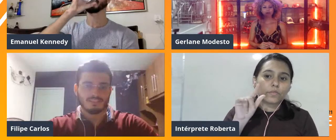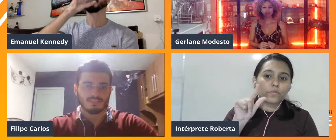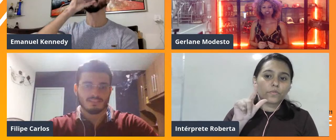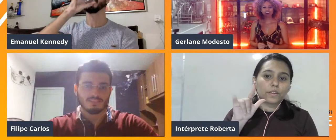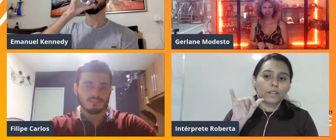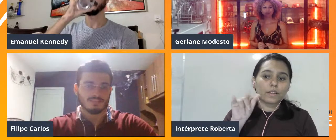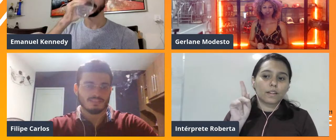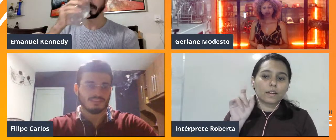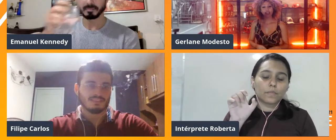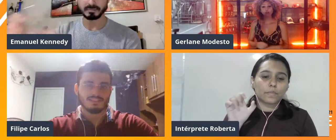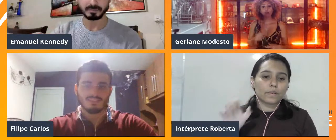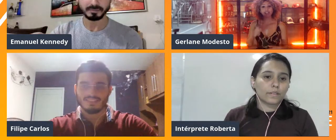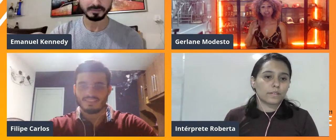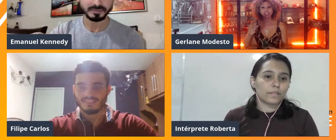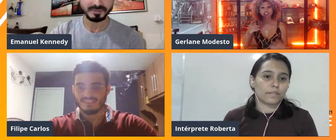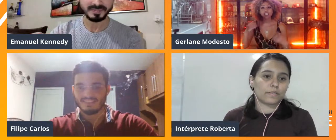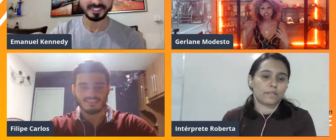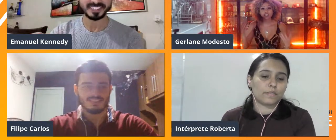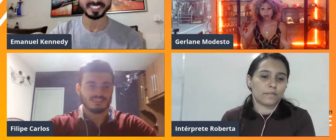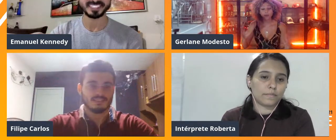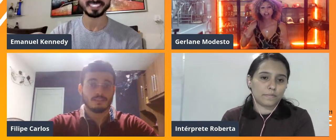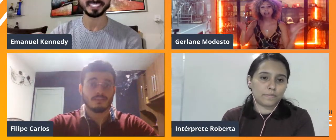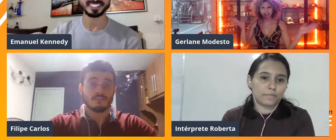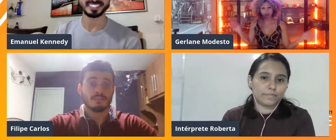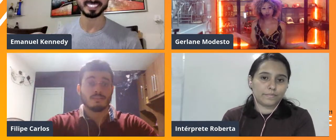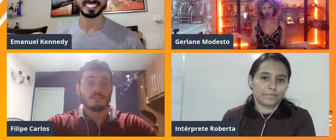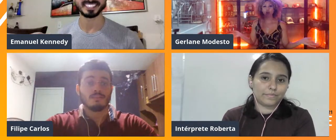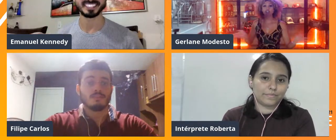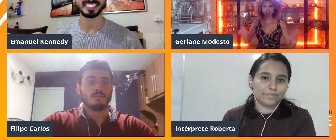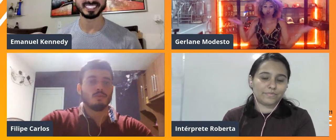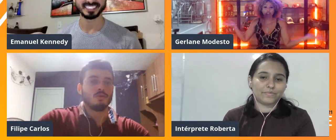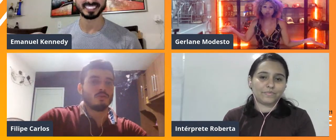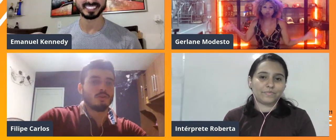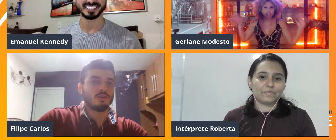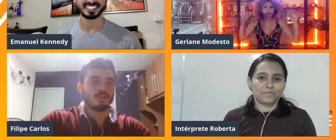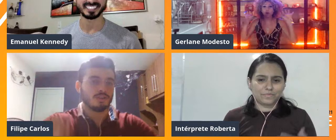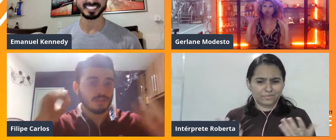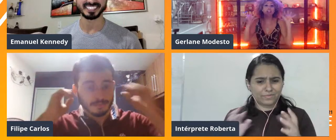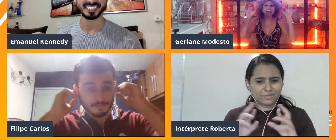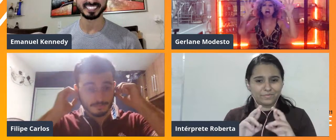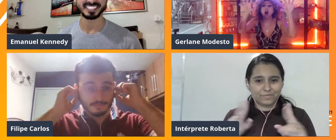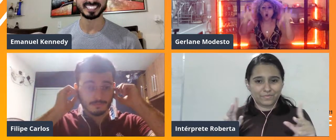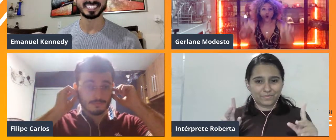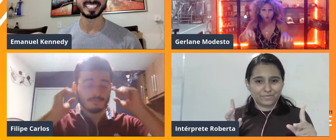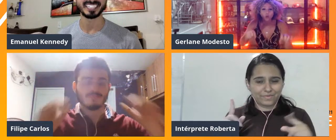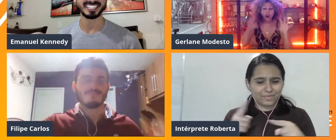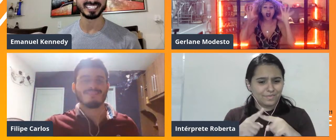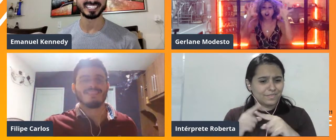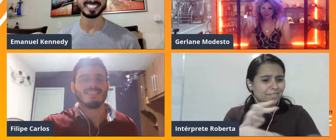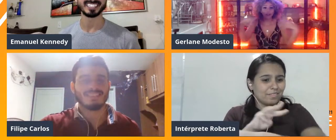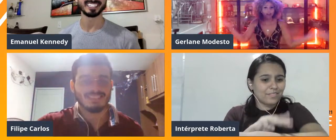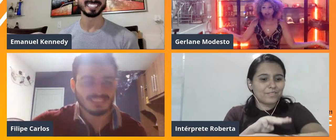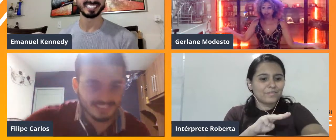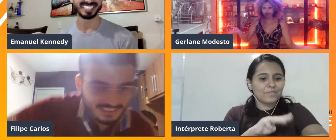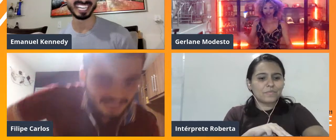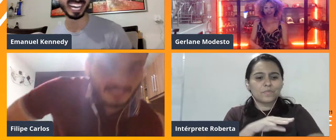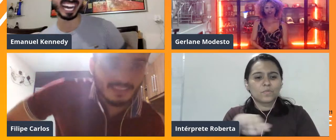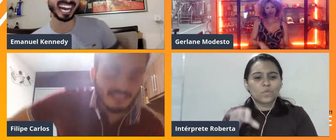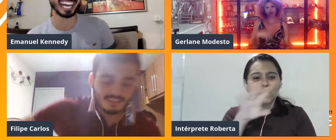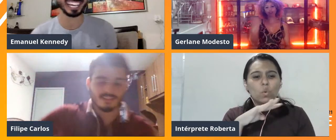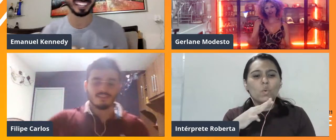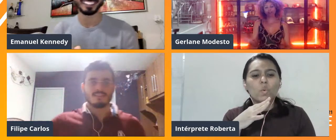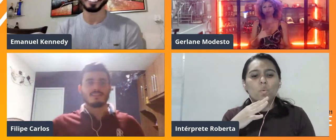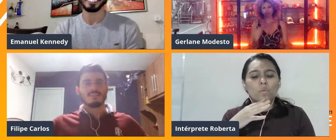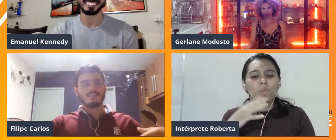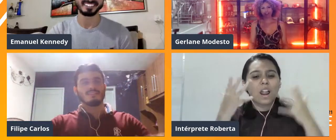Oi, Felipe. produção. Eu tô até achando estranho, porque aqui em Montsoró a gente conhece o Felipe como leão. Uau! Eu